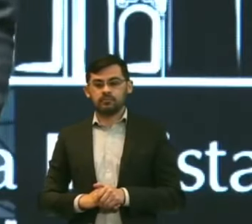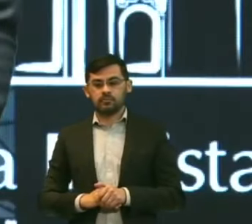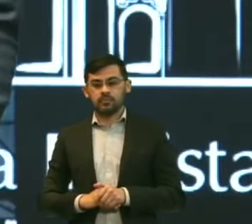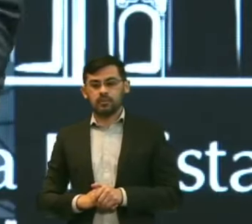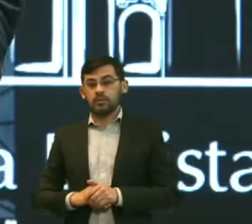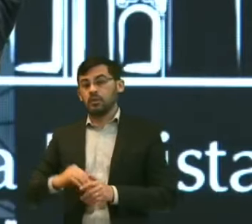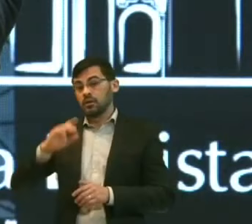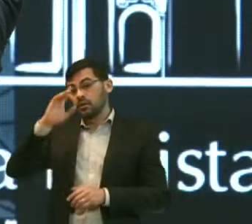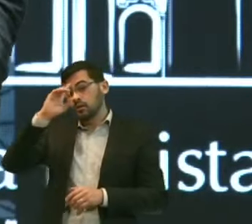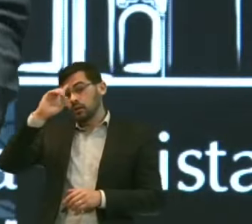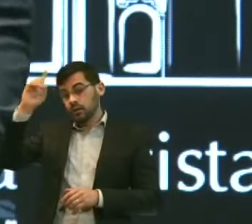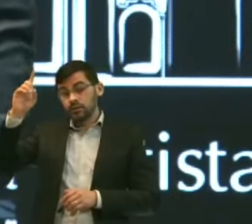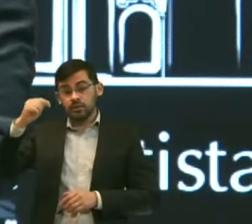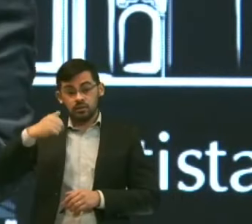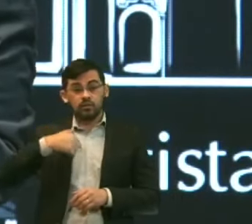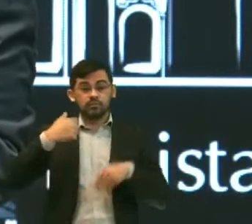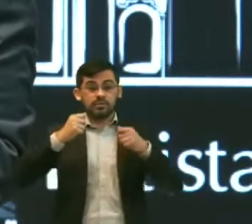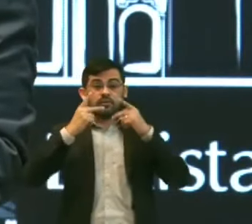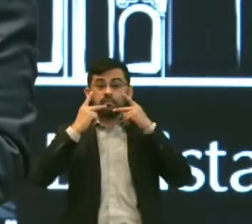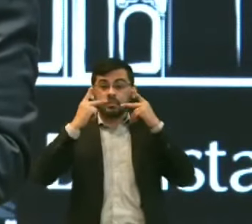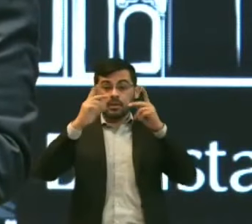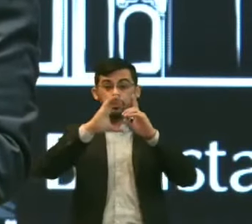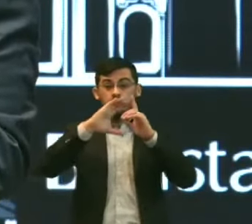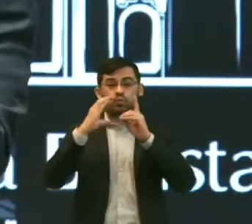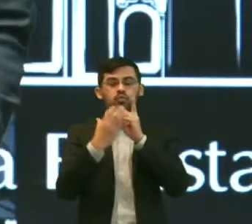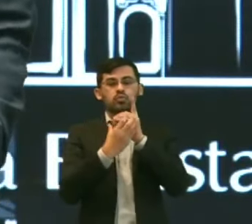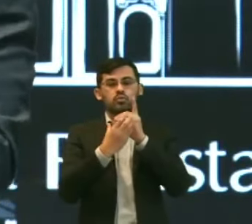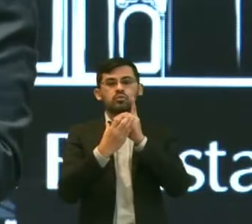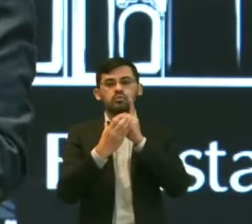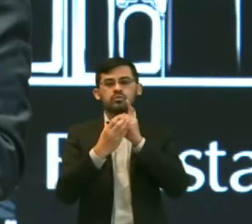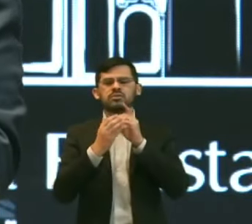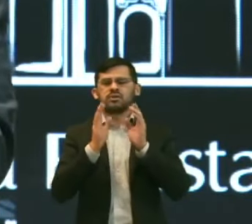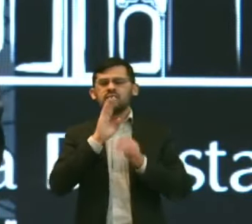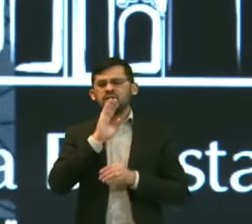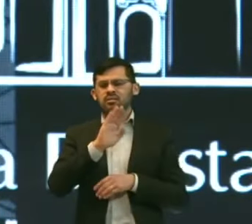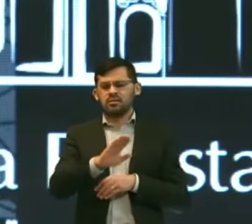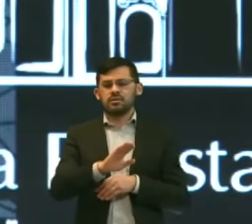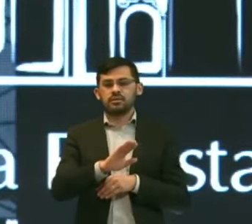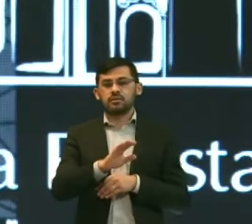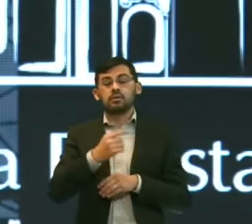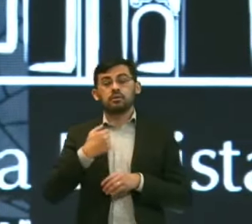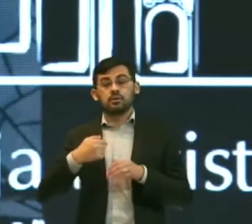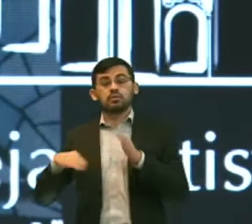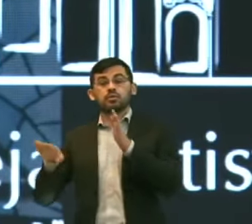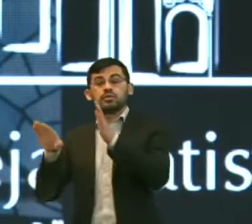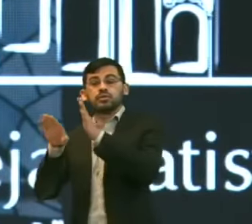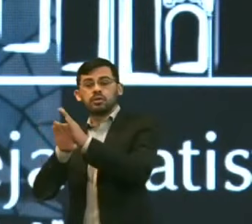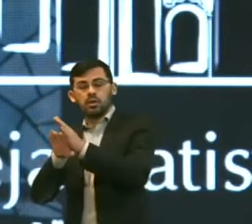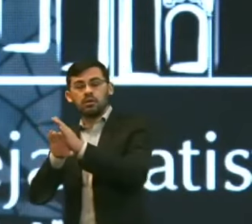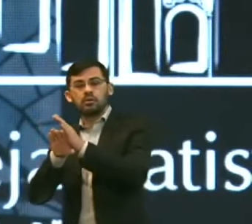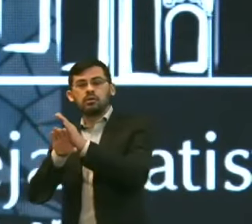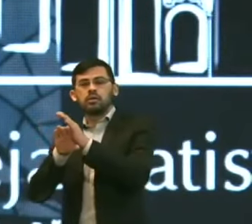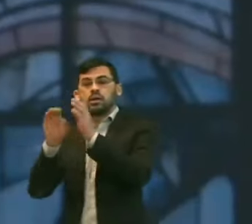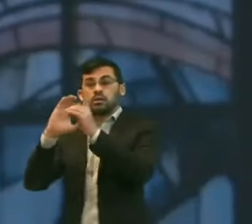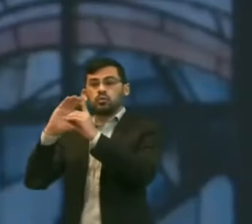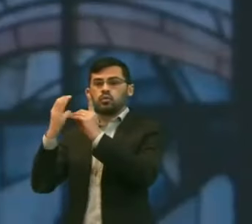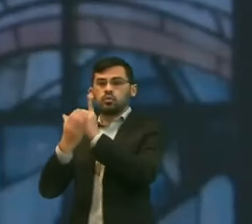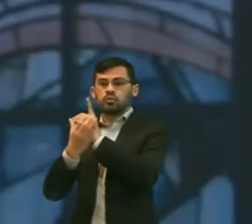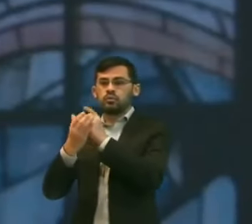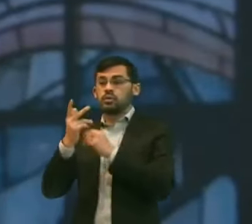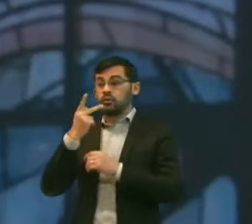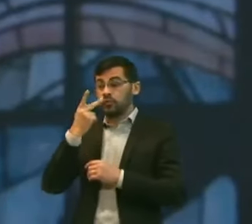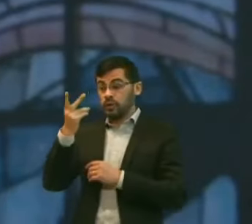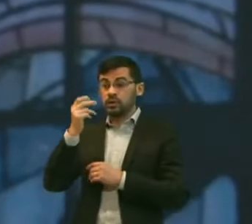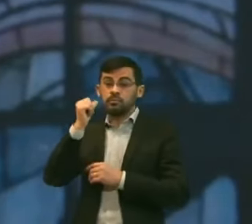E naquele dia Eu tinha que pregar Num culto Era de tarde E eu cheguei De tarde Naquele culto Falei para a